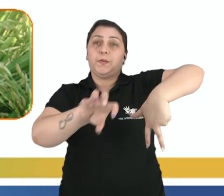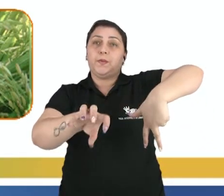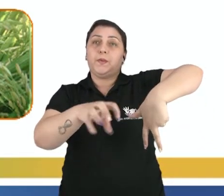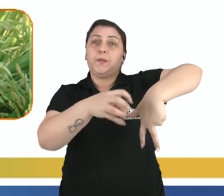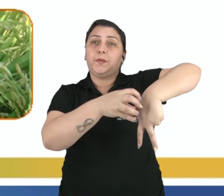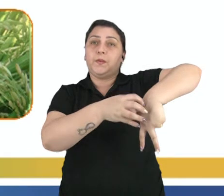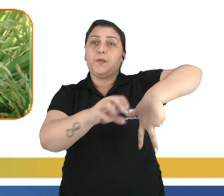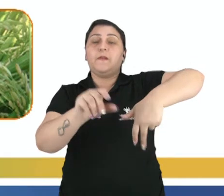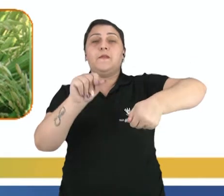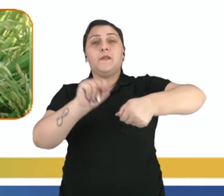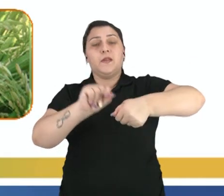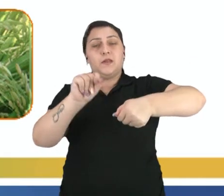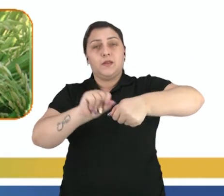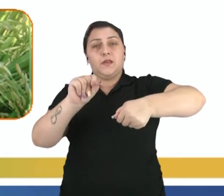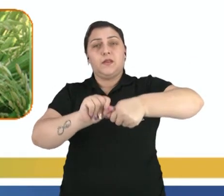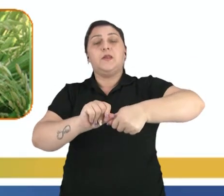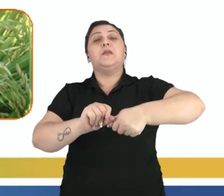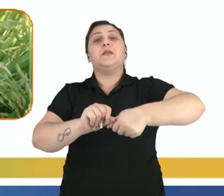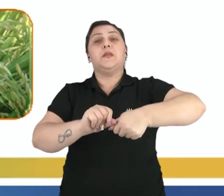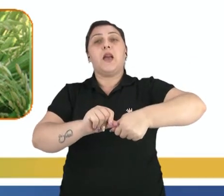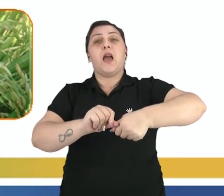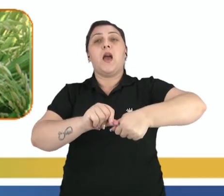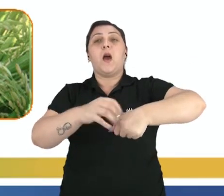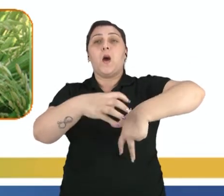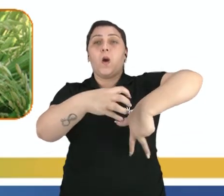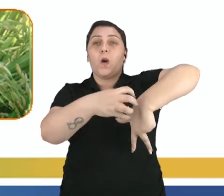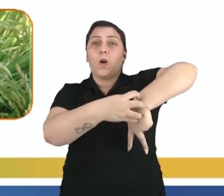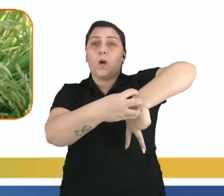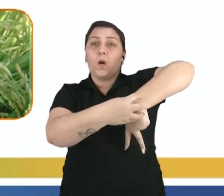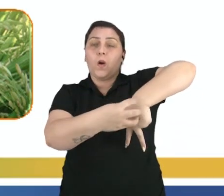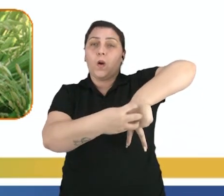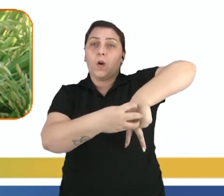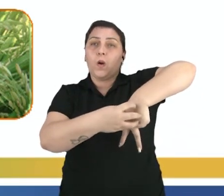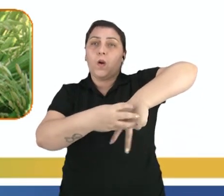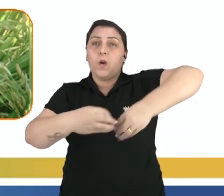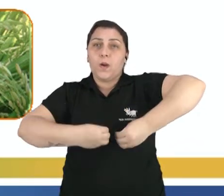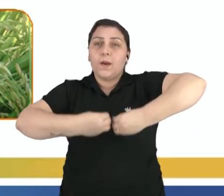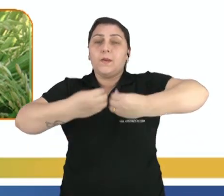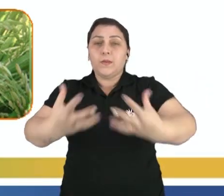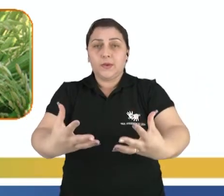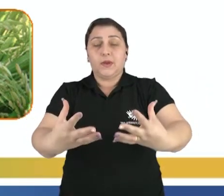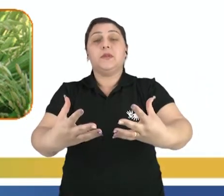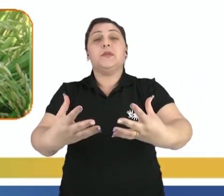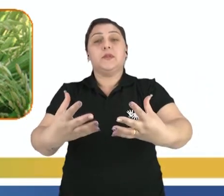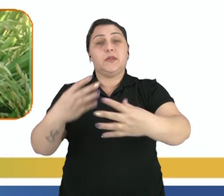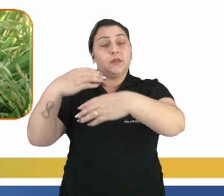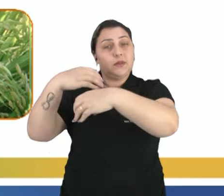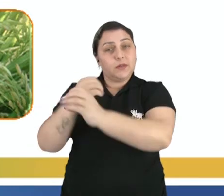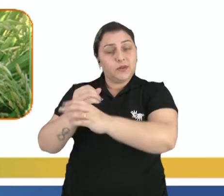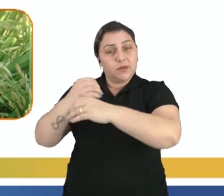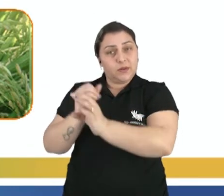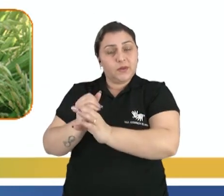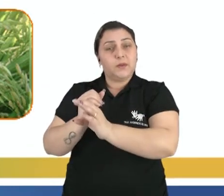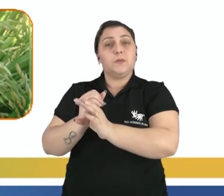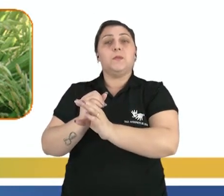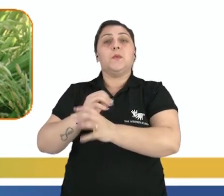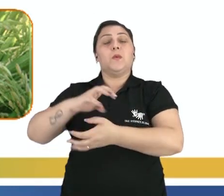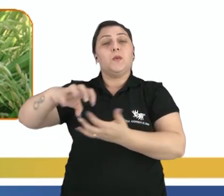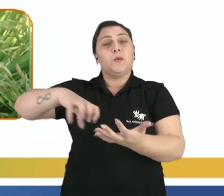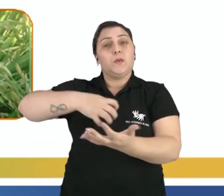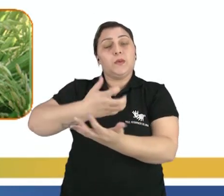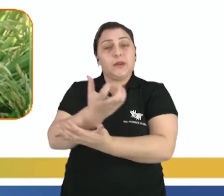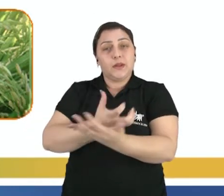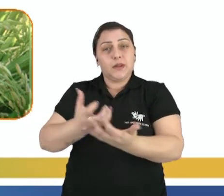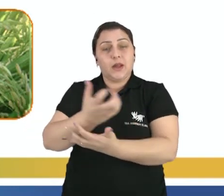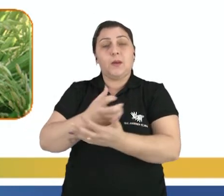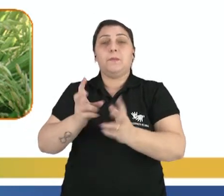futuramente órgãos para transplante. Produção de anticorpos em laboratório, terapia higiênica para o tratamento de doenças como